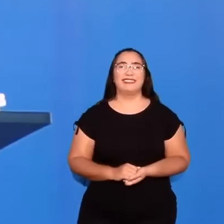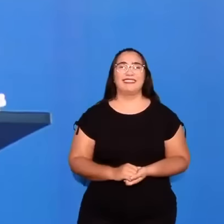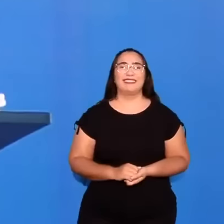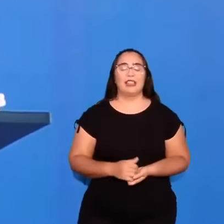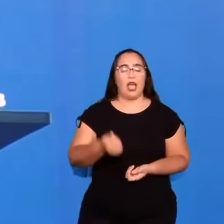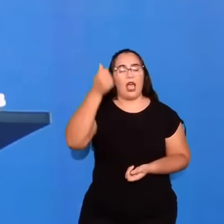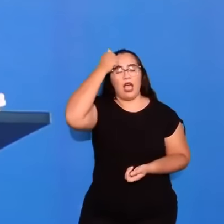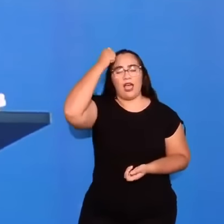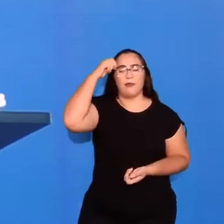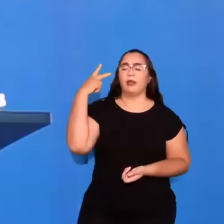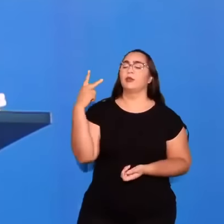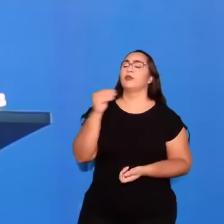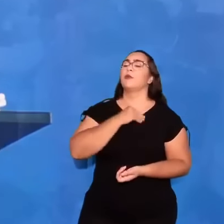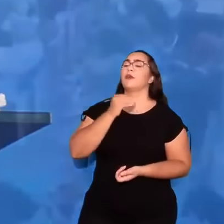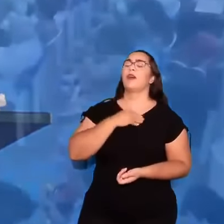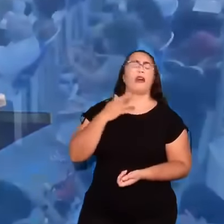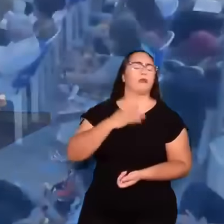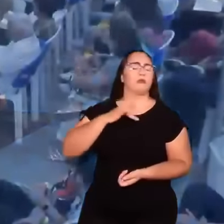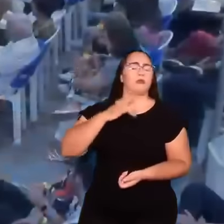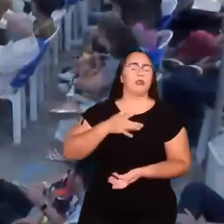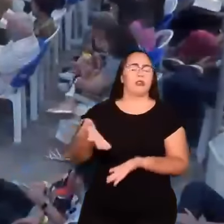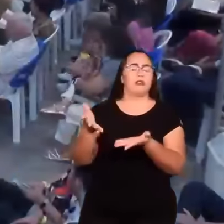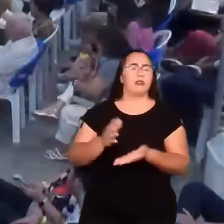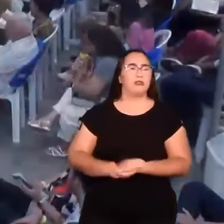Arrepende desse teu pecado miserável.